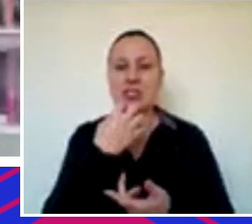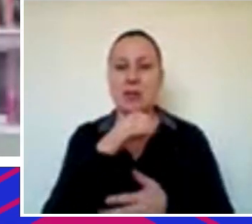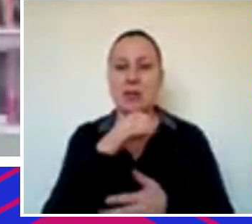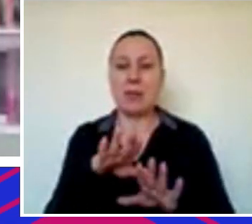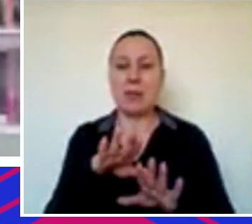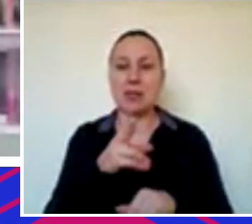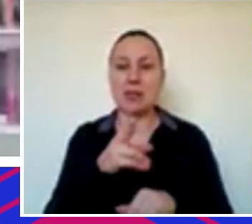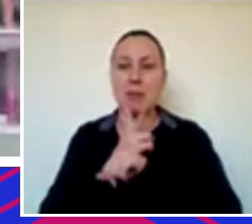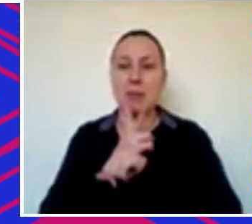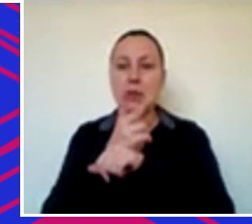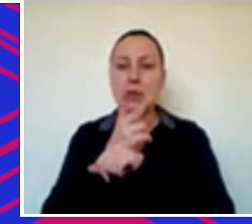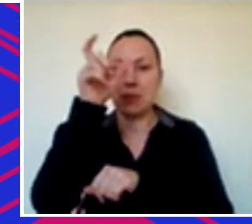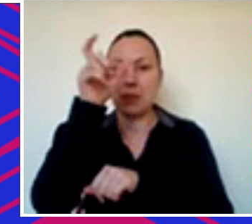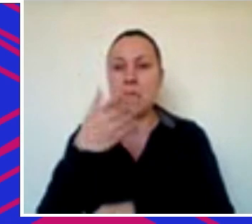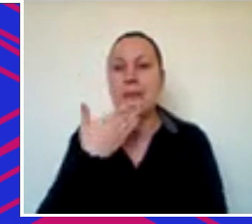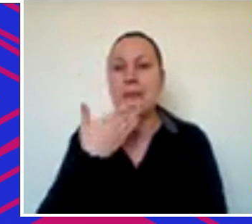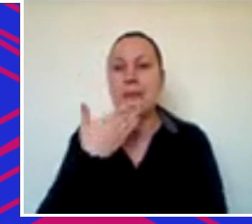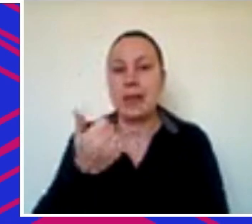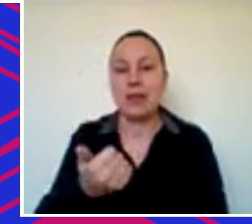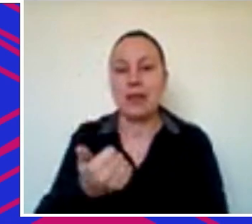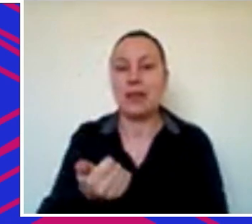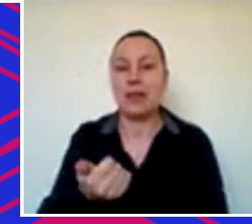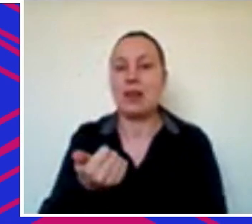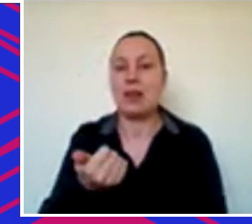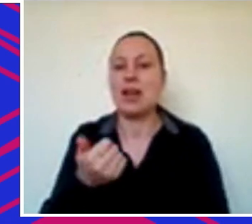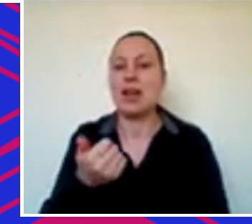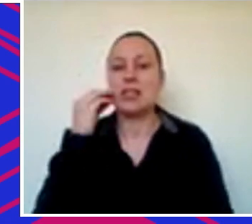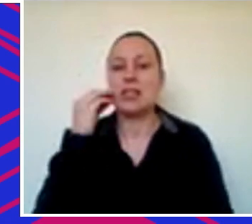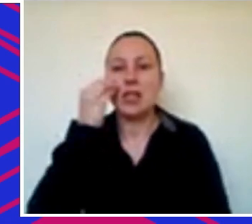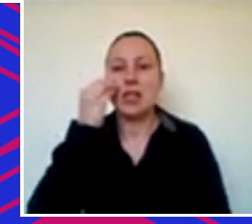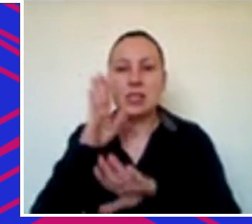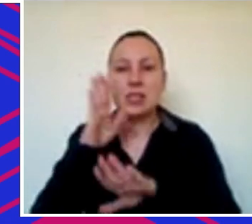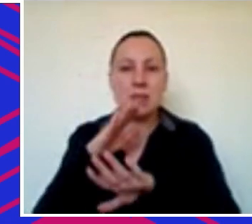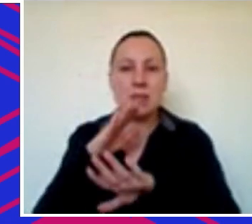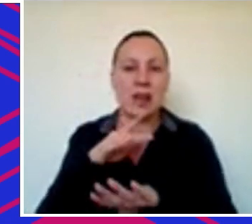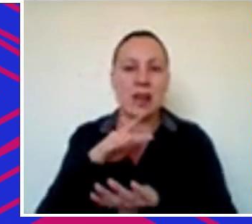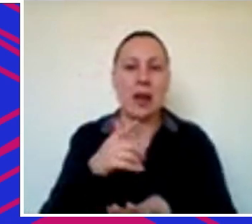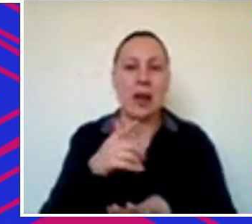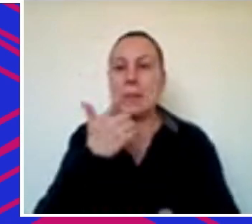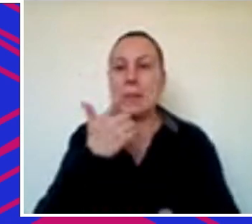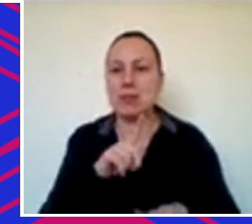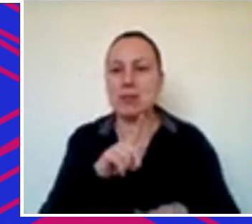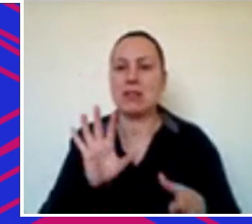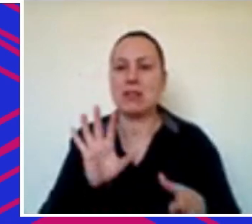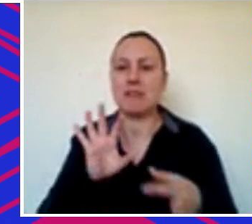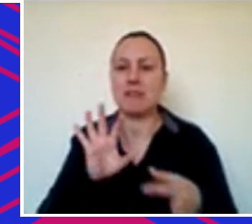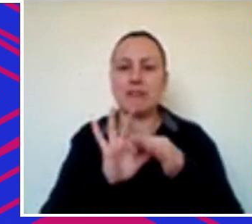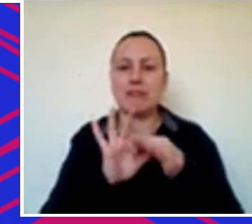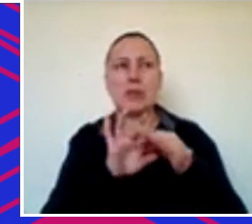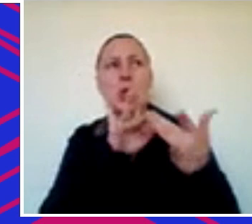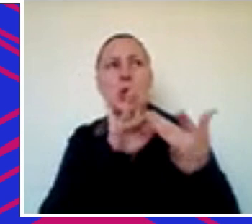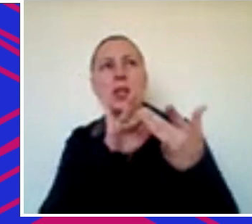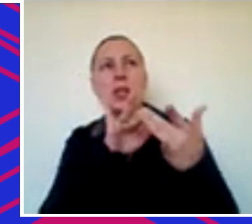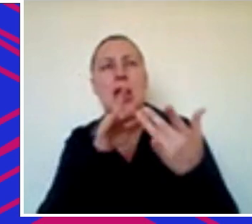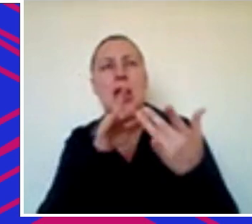gente melhor que você ou que já viu, que já foi mais experiente para compor o teu board, para você receber mentoria, né, então acho que é um mix de